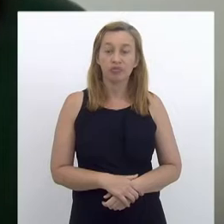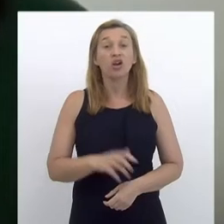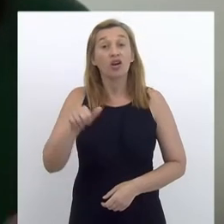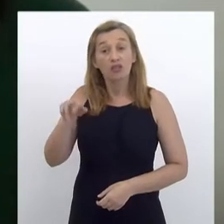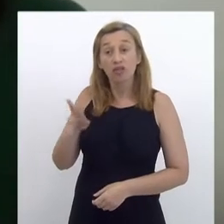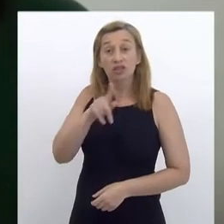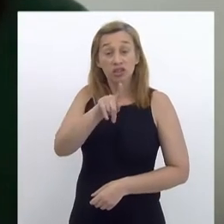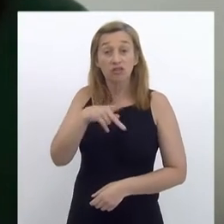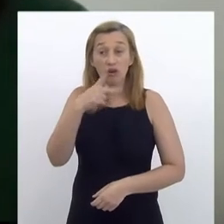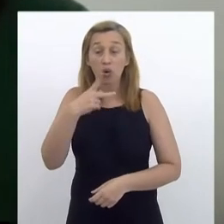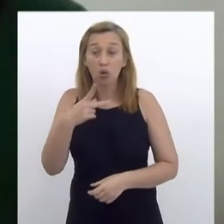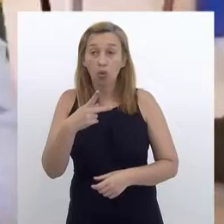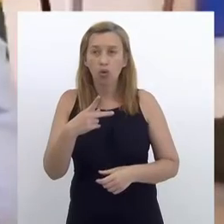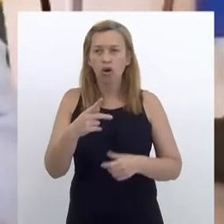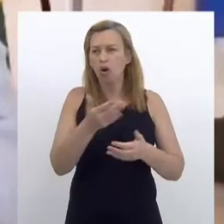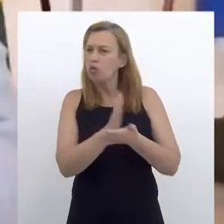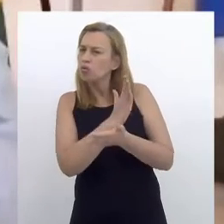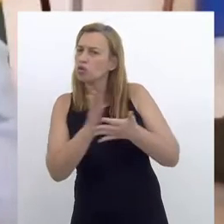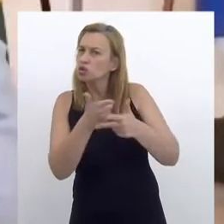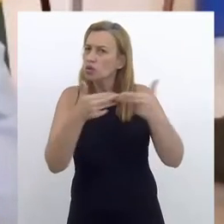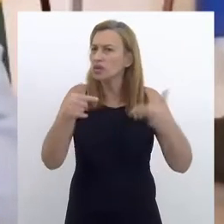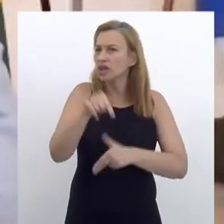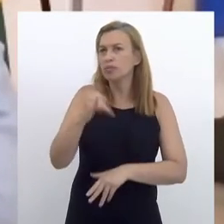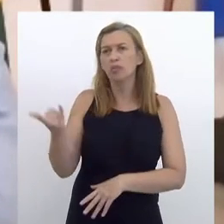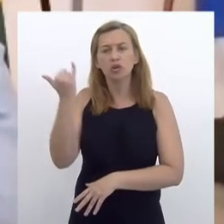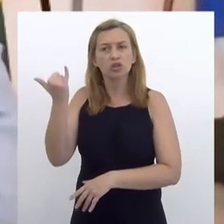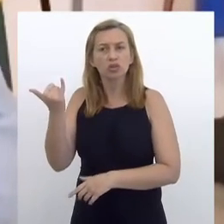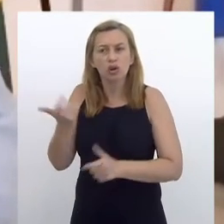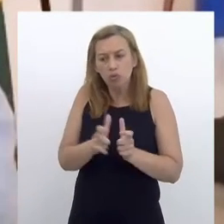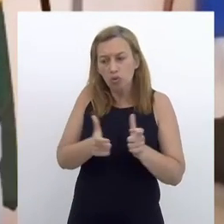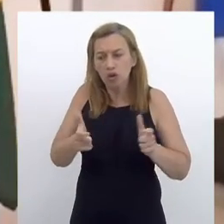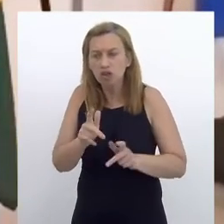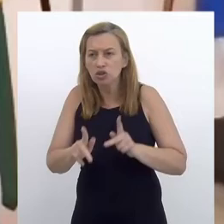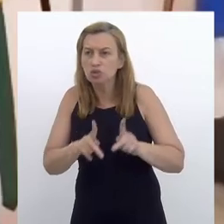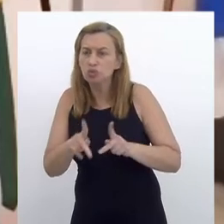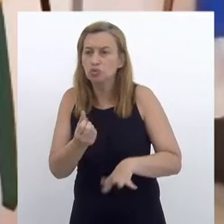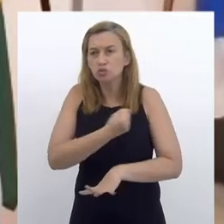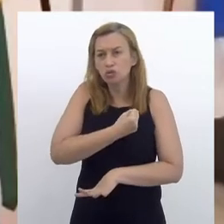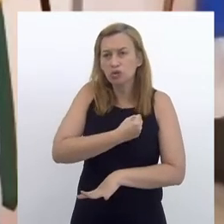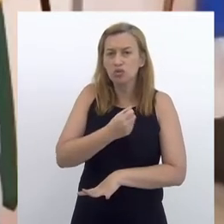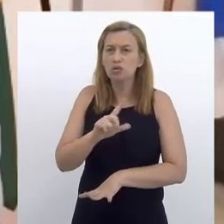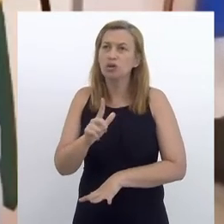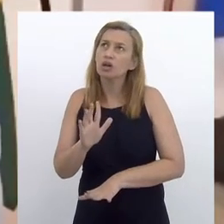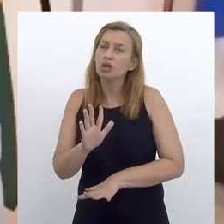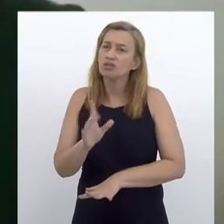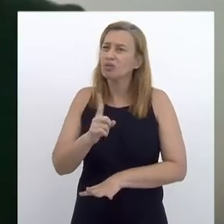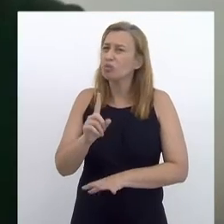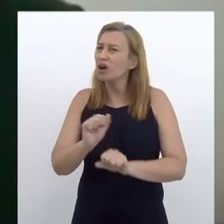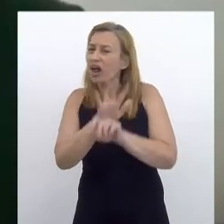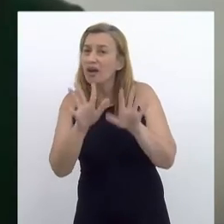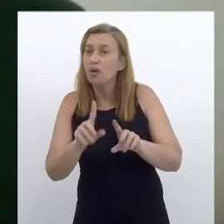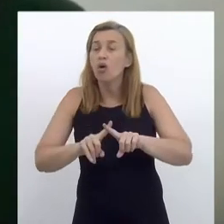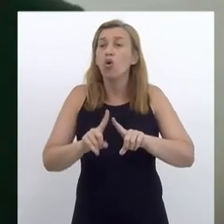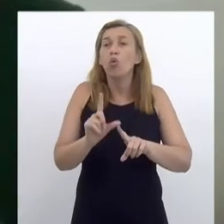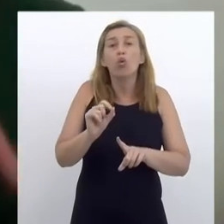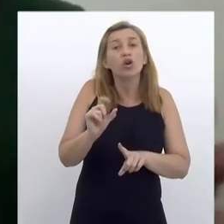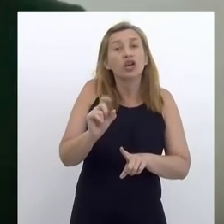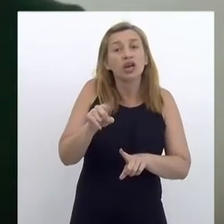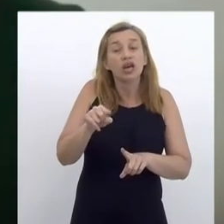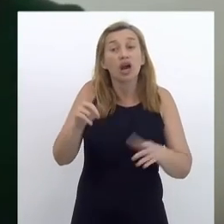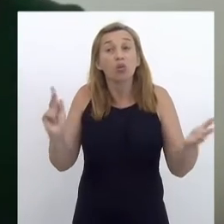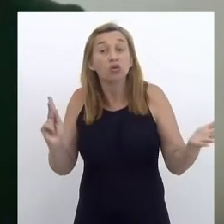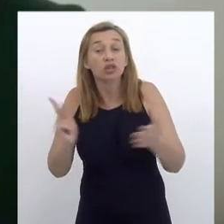Wagner, você falou alguns pontos aqui importantes, mas para o grande público, talvez não seja tão claro o que